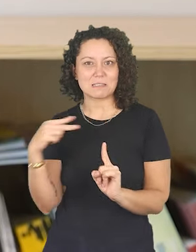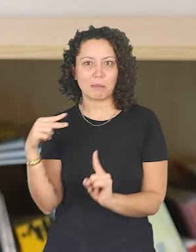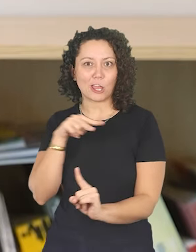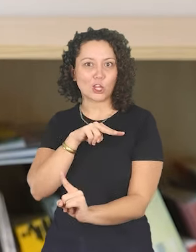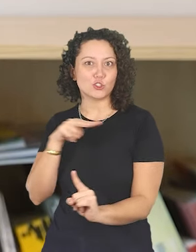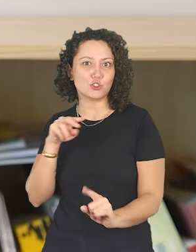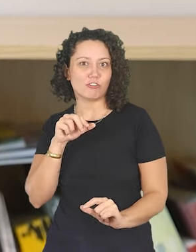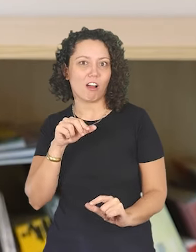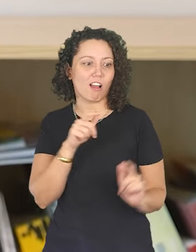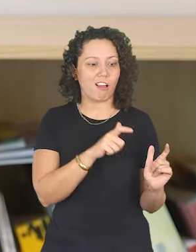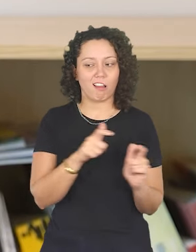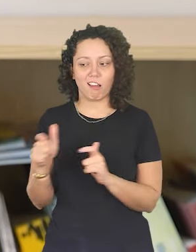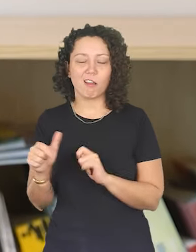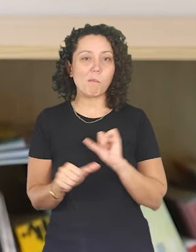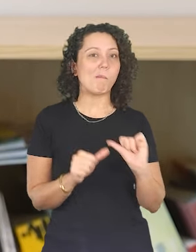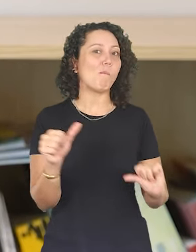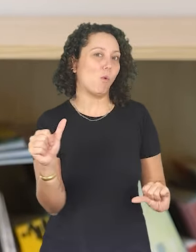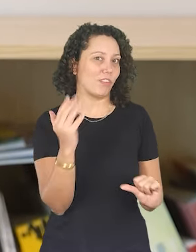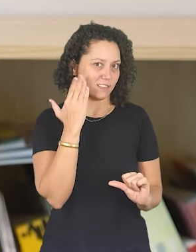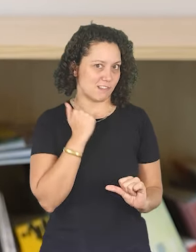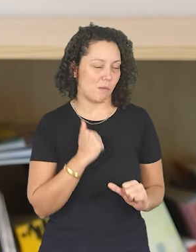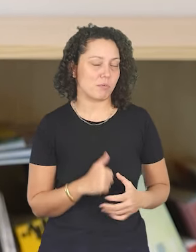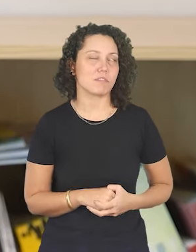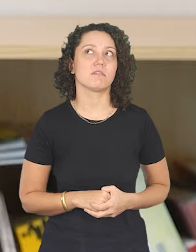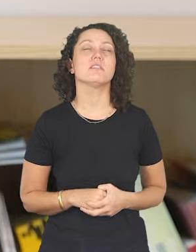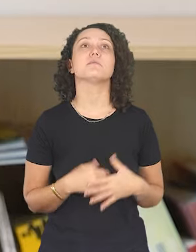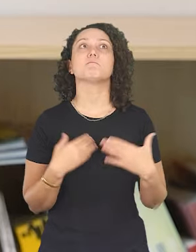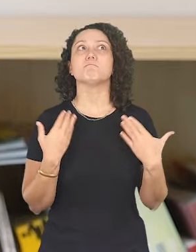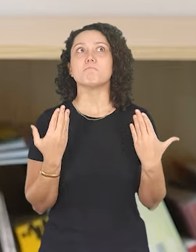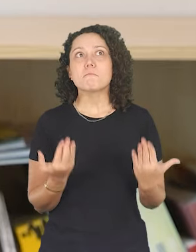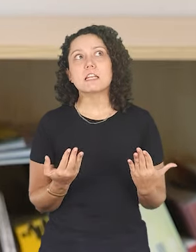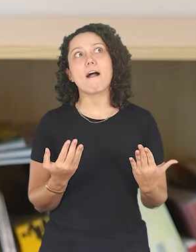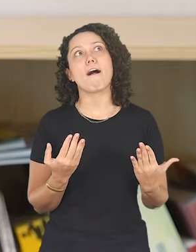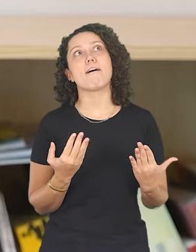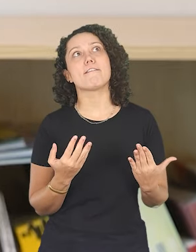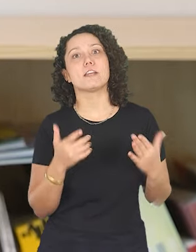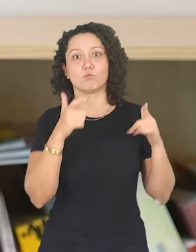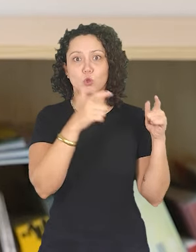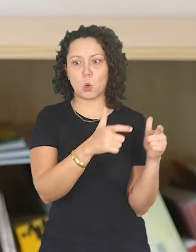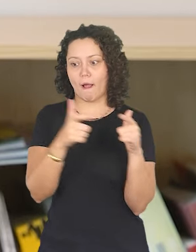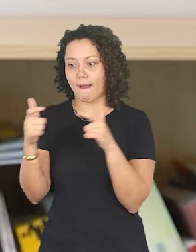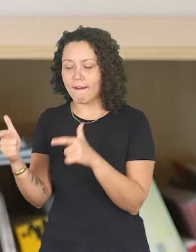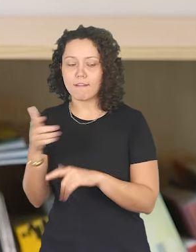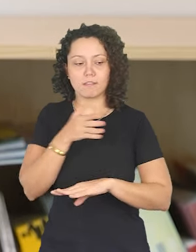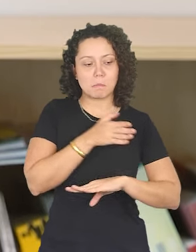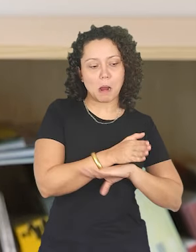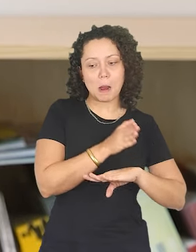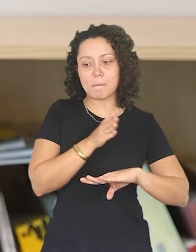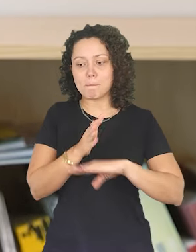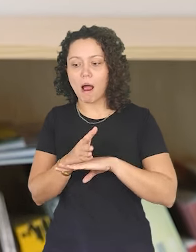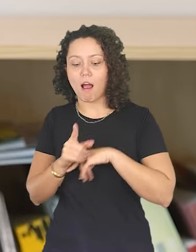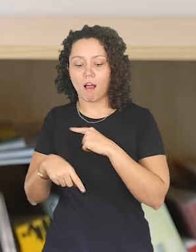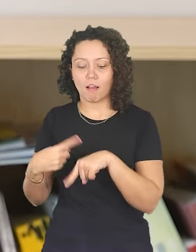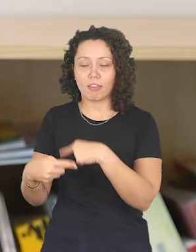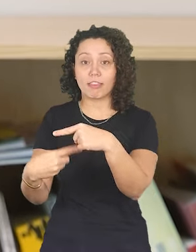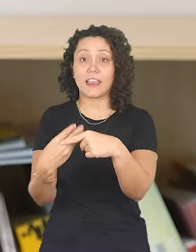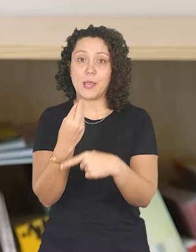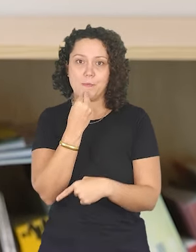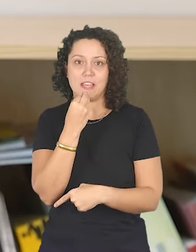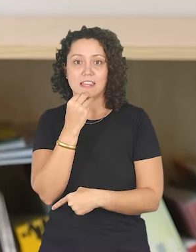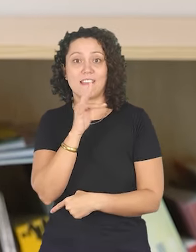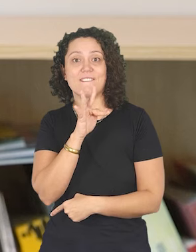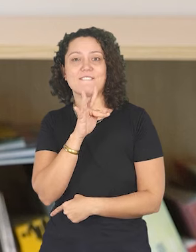as estruturas de cada local. E depois de passar por esses lugares, eu comecei a tentar fazer uma carreira